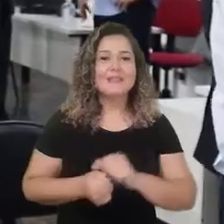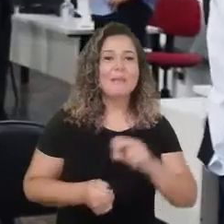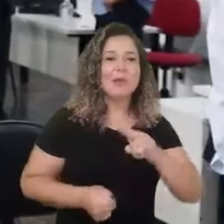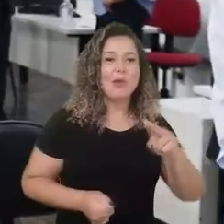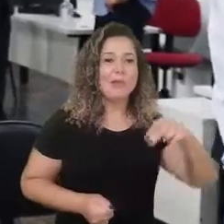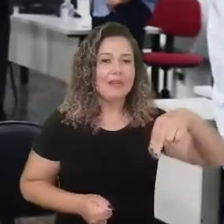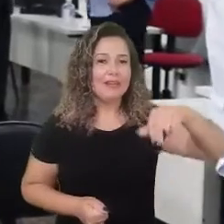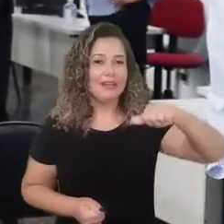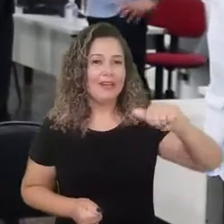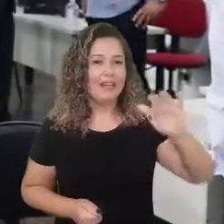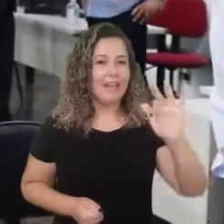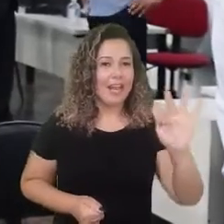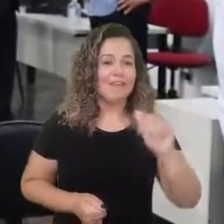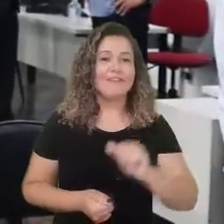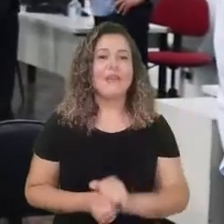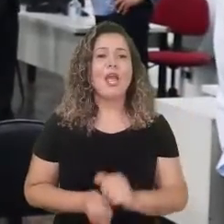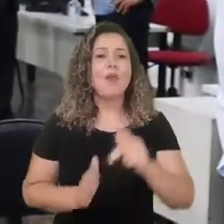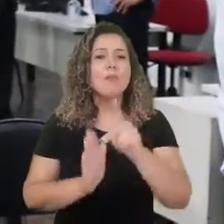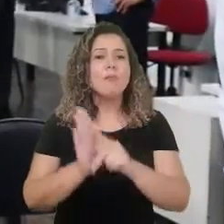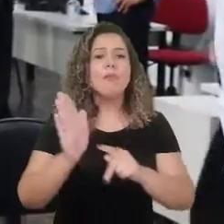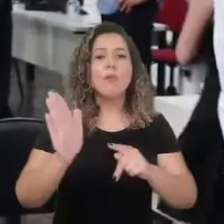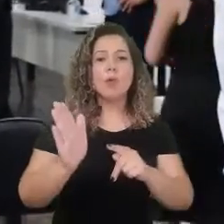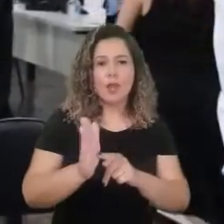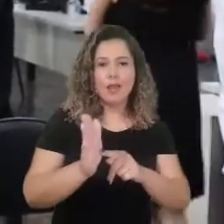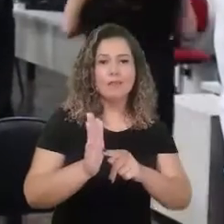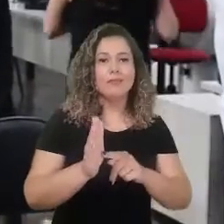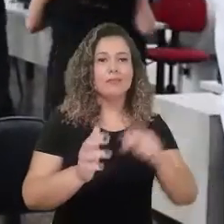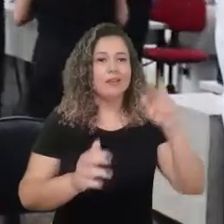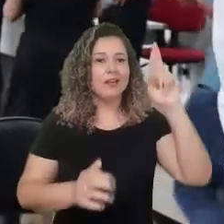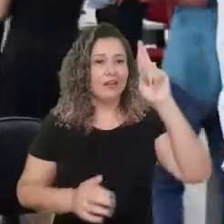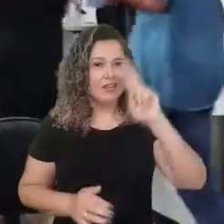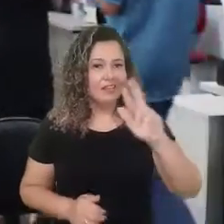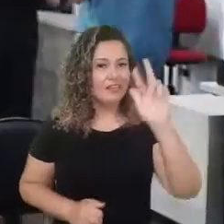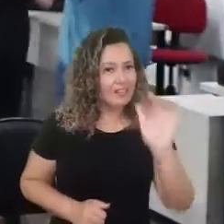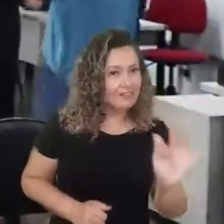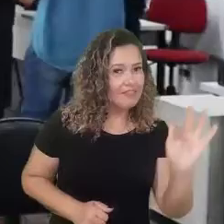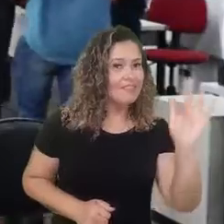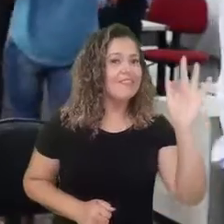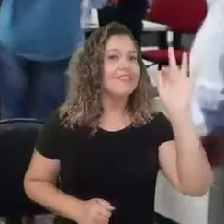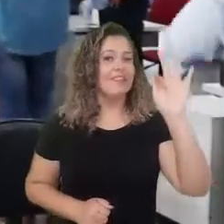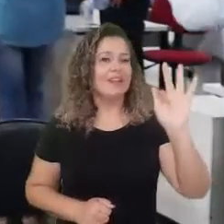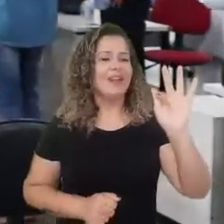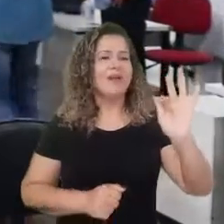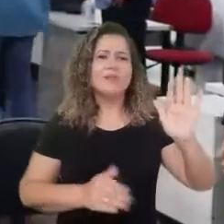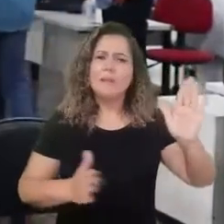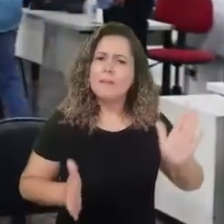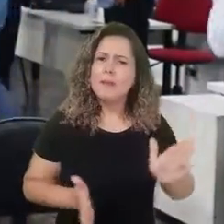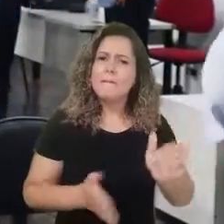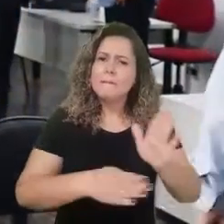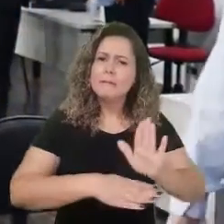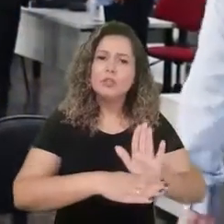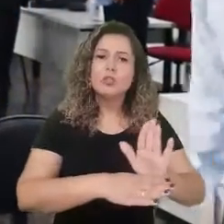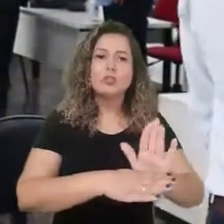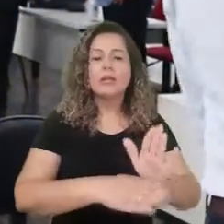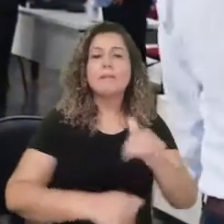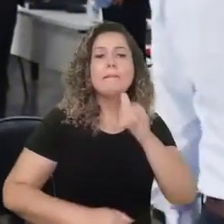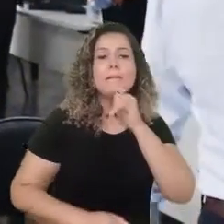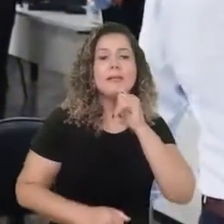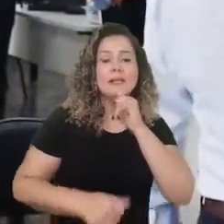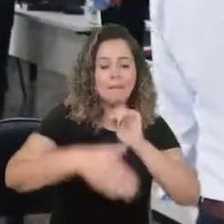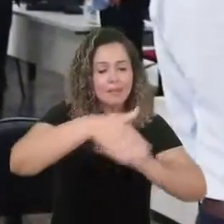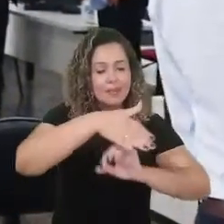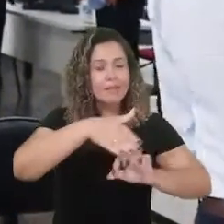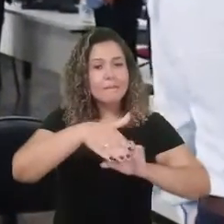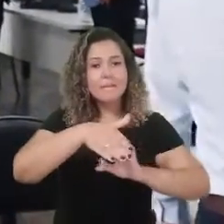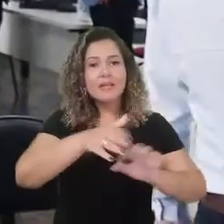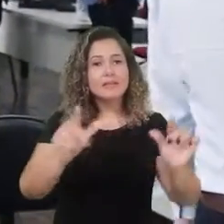que um programa da Receita Federal que vai melhorar a qualidade de prestação do serviço daqueles microempreendedores,